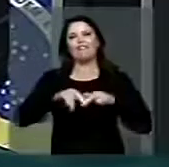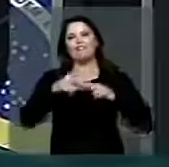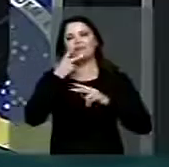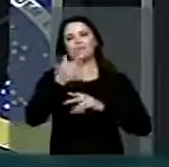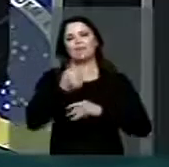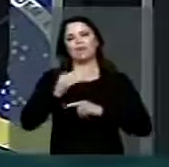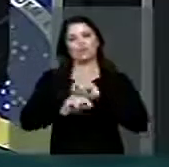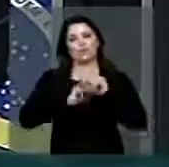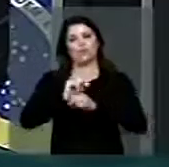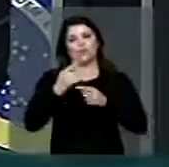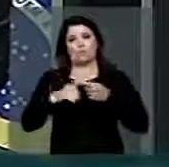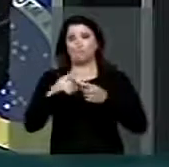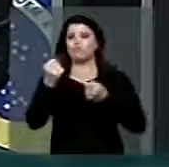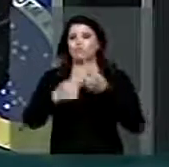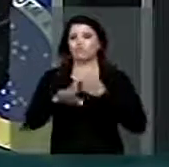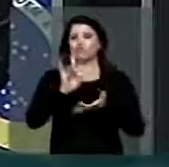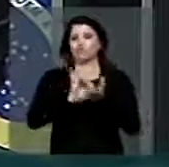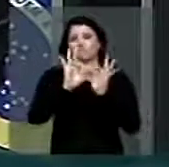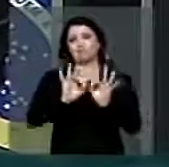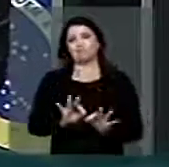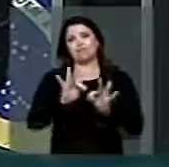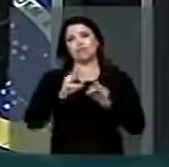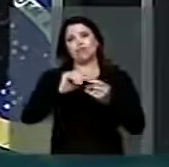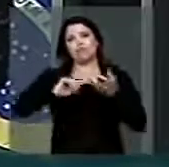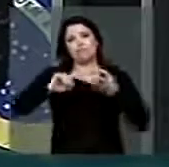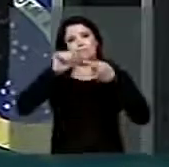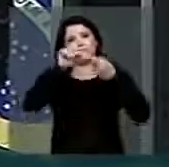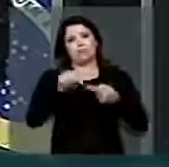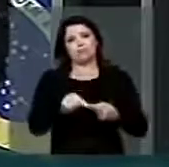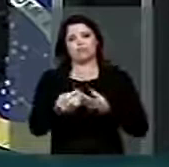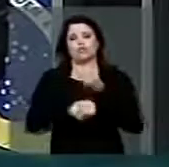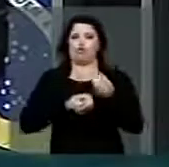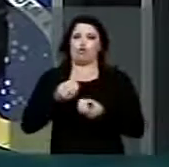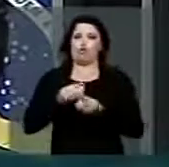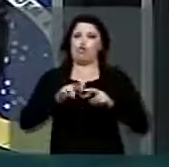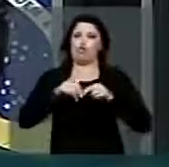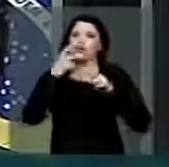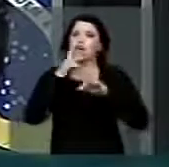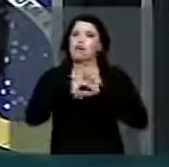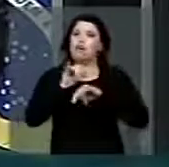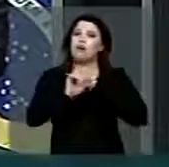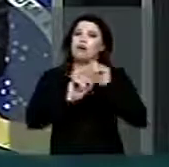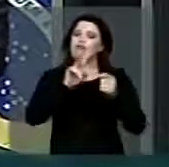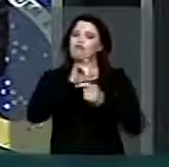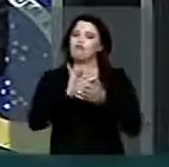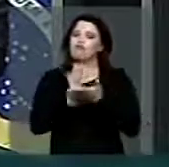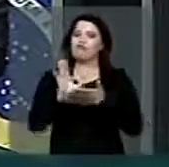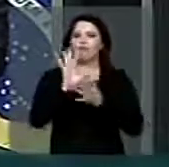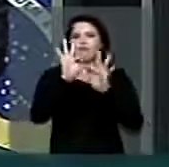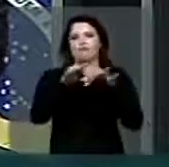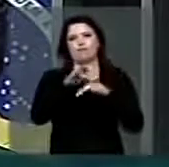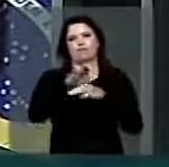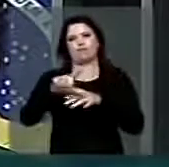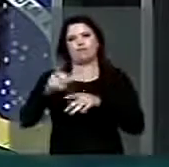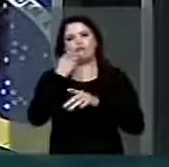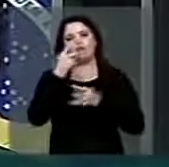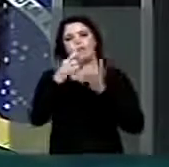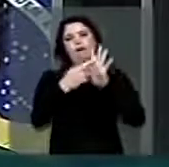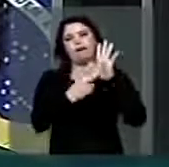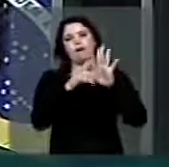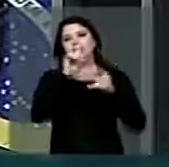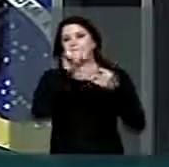ela traz a regra da especificidade. Na aplicação final, a regra da